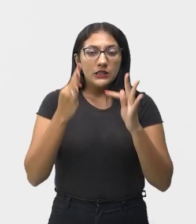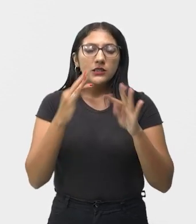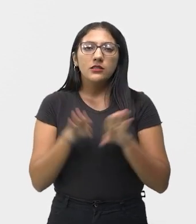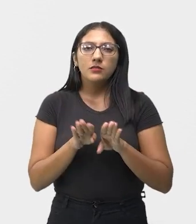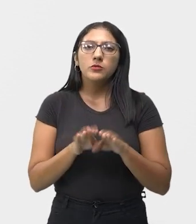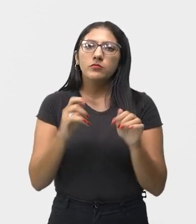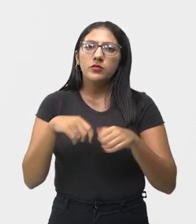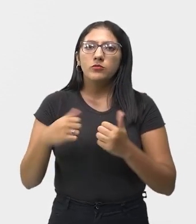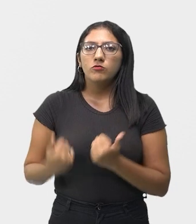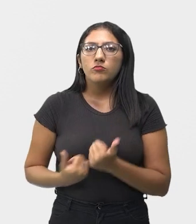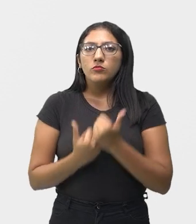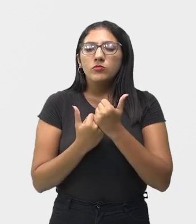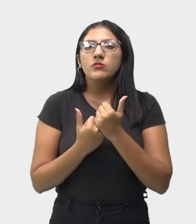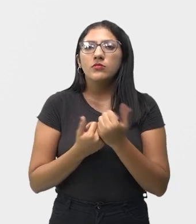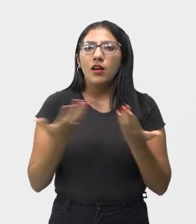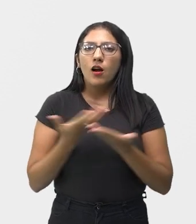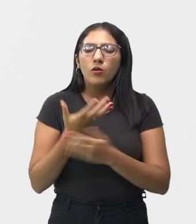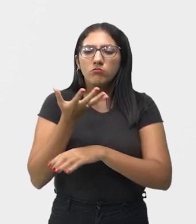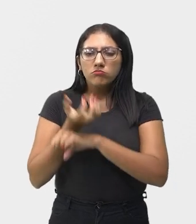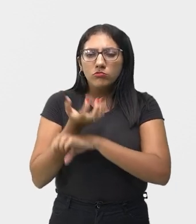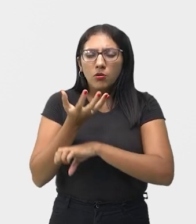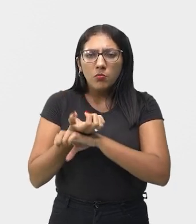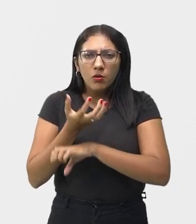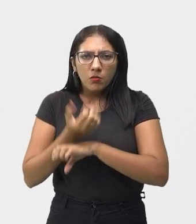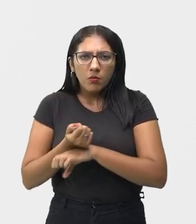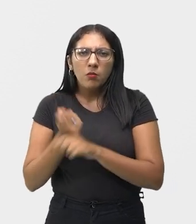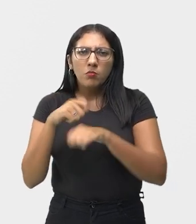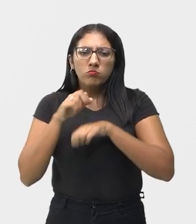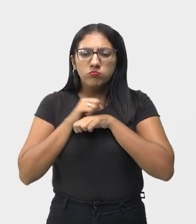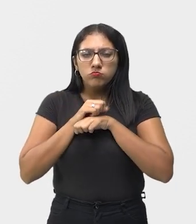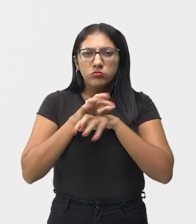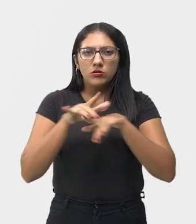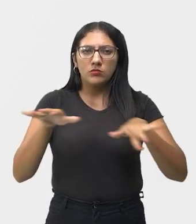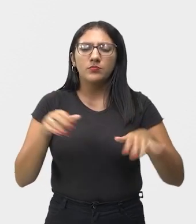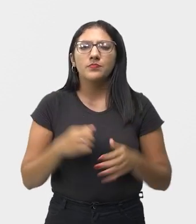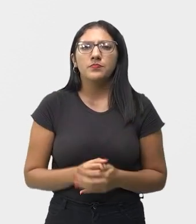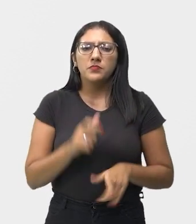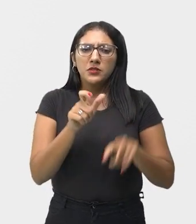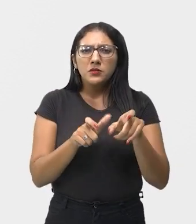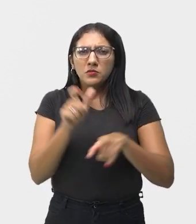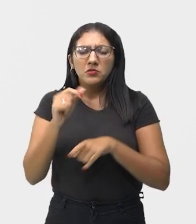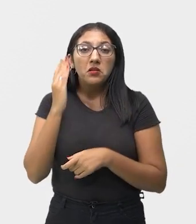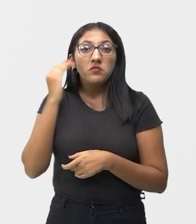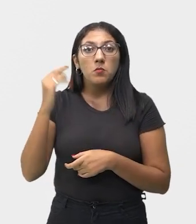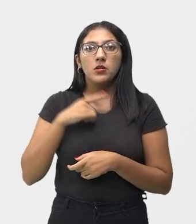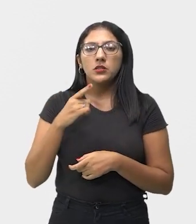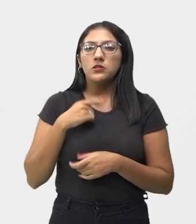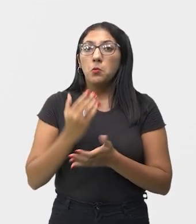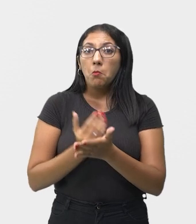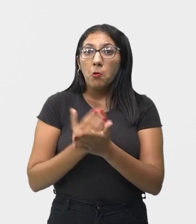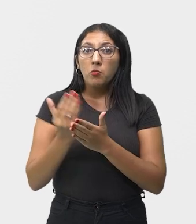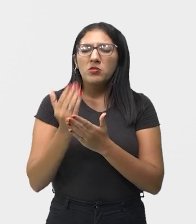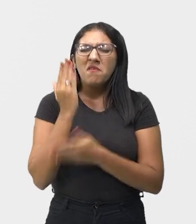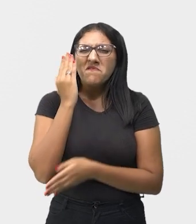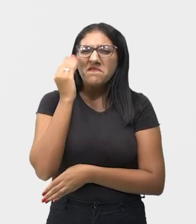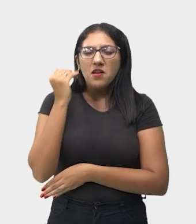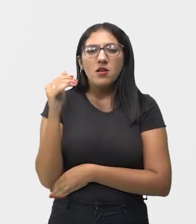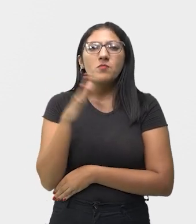suportes para as gravações e para a difusão musical. Os artistas começaram a se popularizar